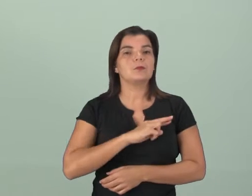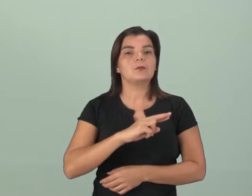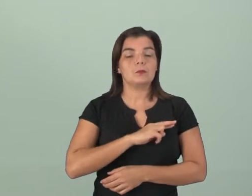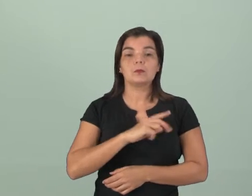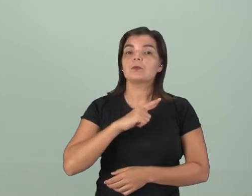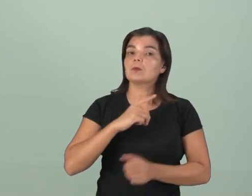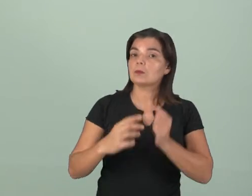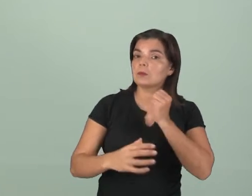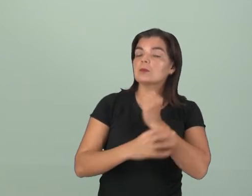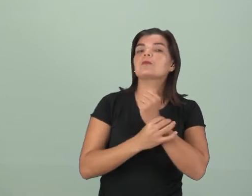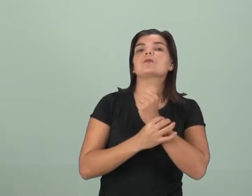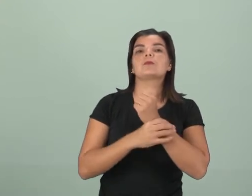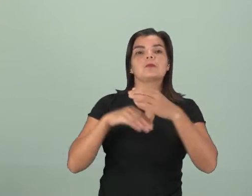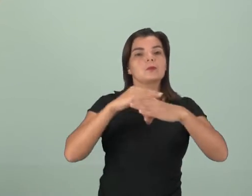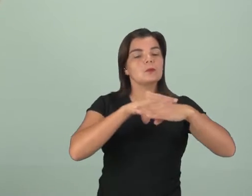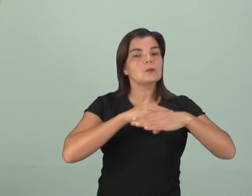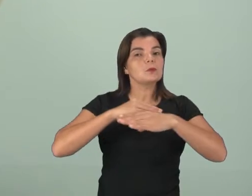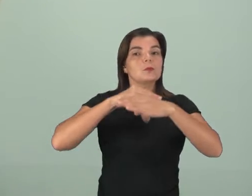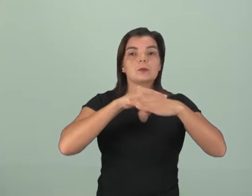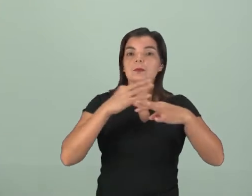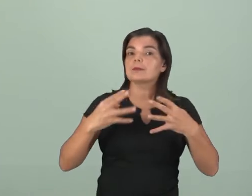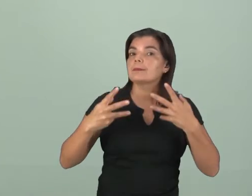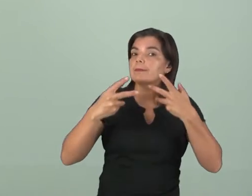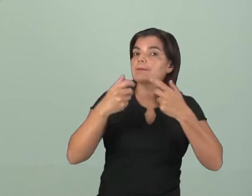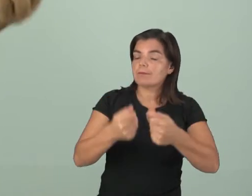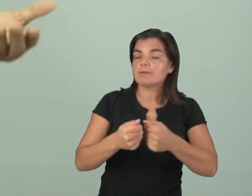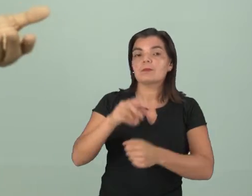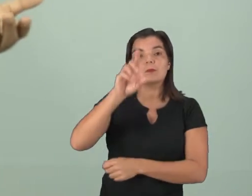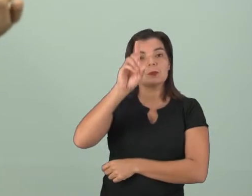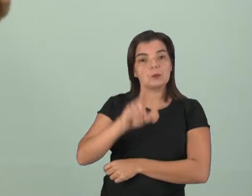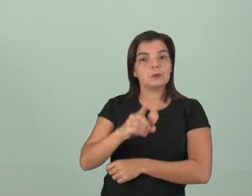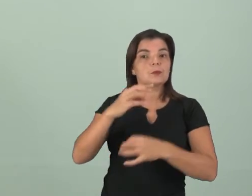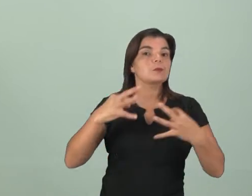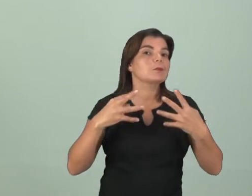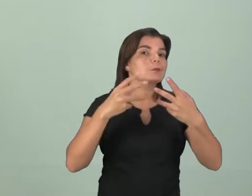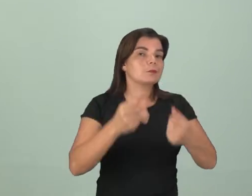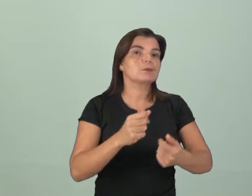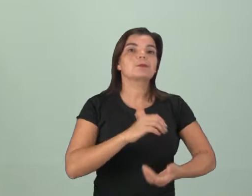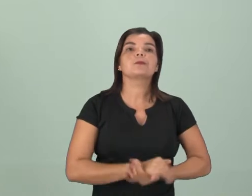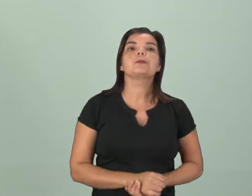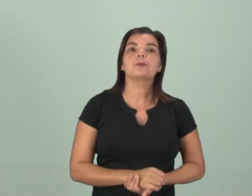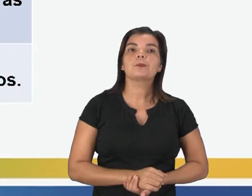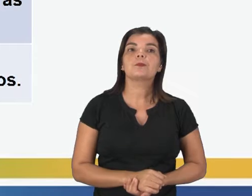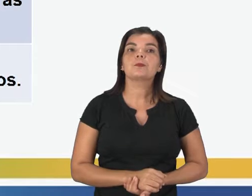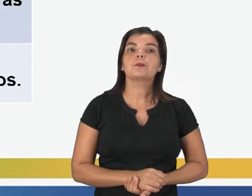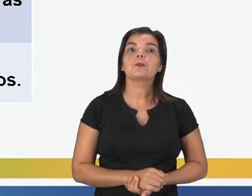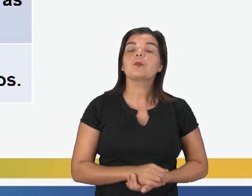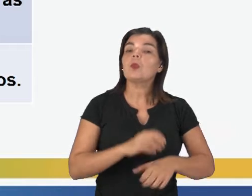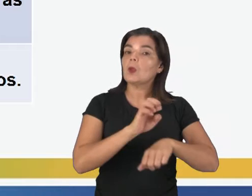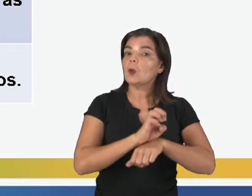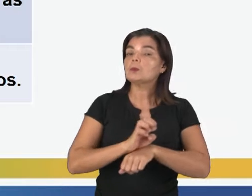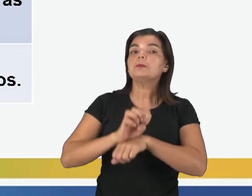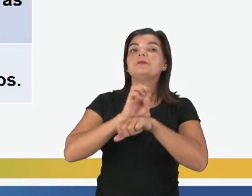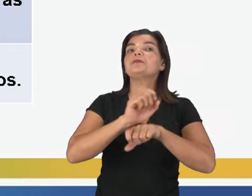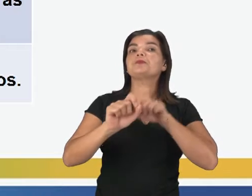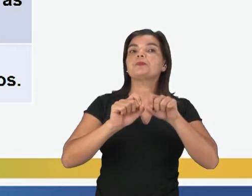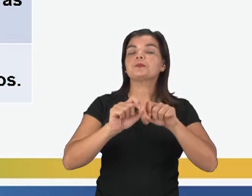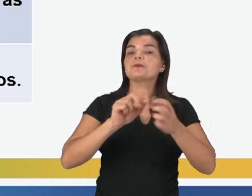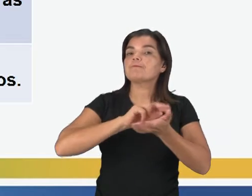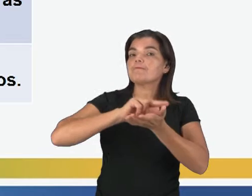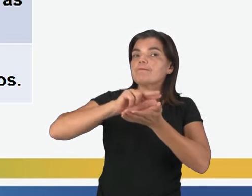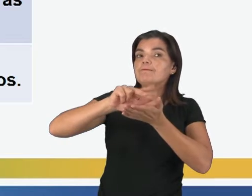Ele tem que garantir igualdade para todas, igualdade de direito para todas. O Estado vai promover a